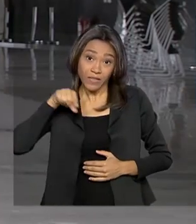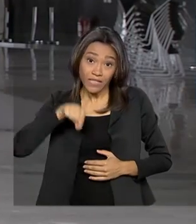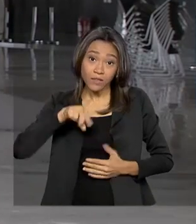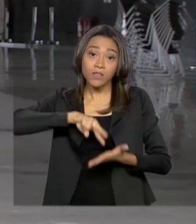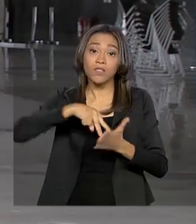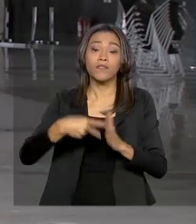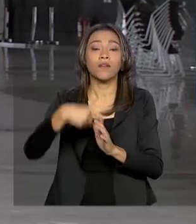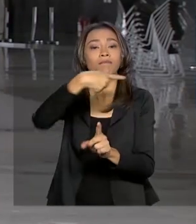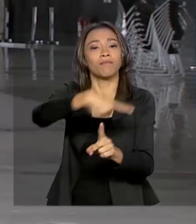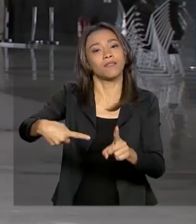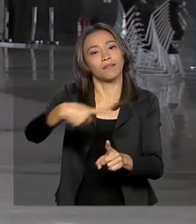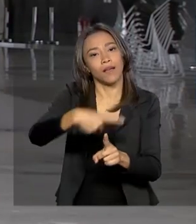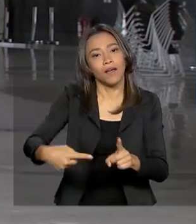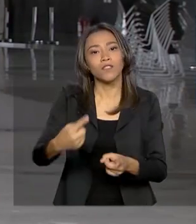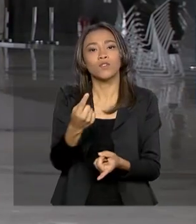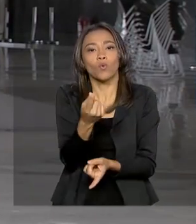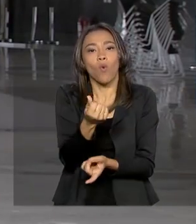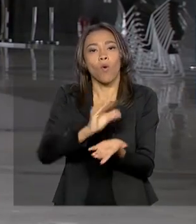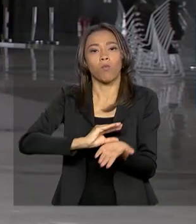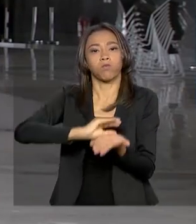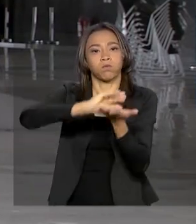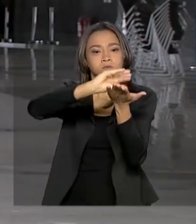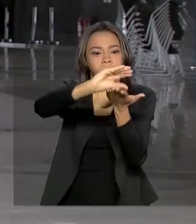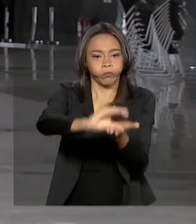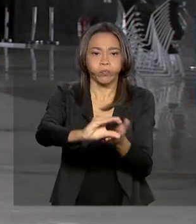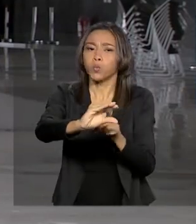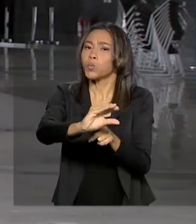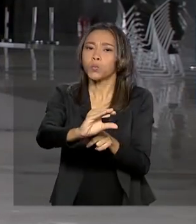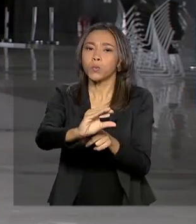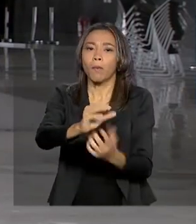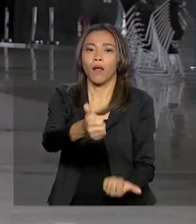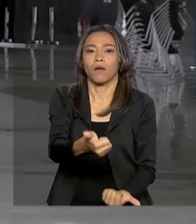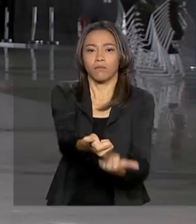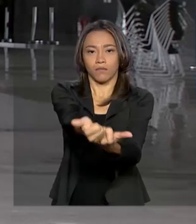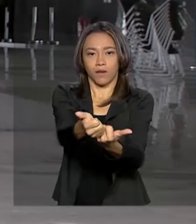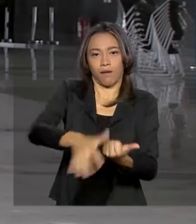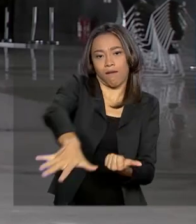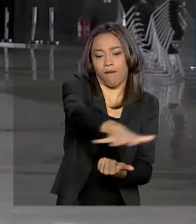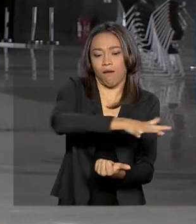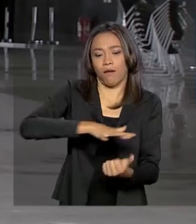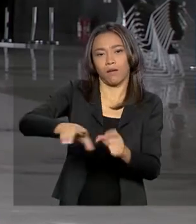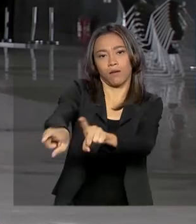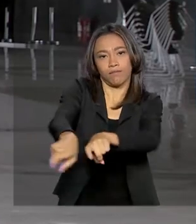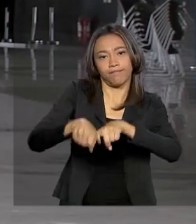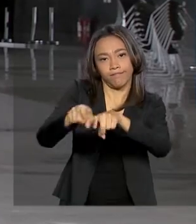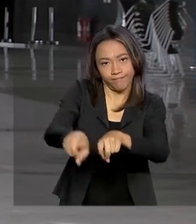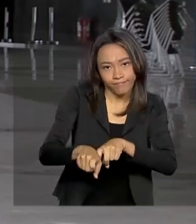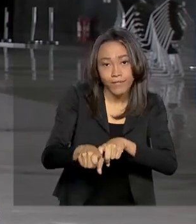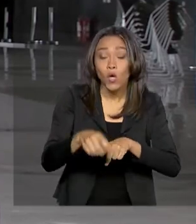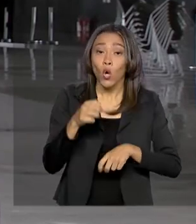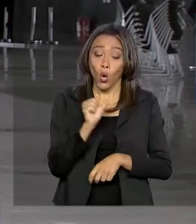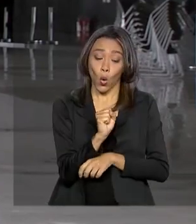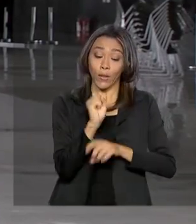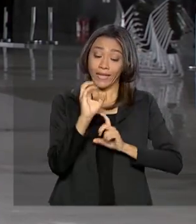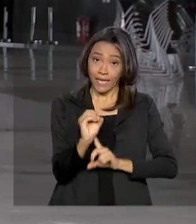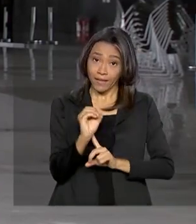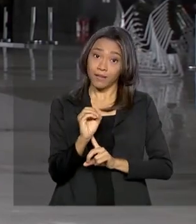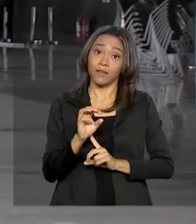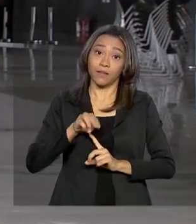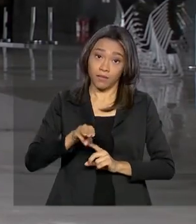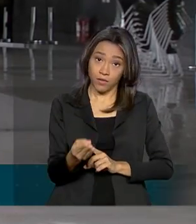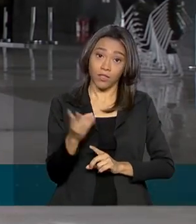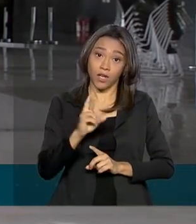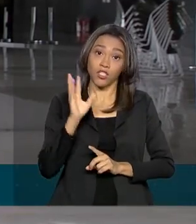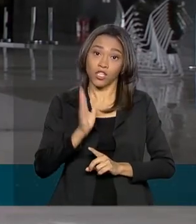metade do valor disponibilizado para financiar a safra atual. A maior parte, 80 bilhões de reais, foi utilizada em